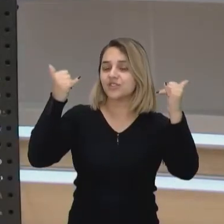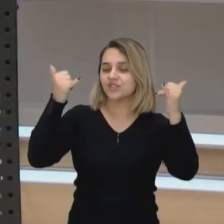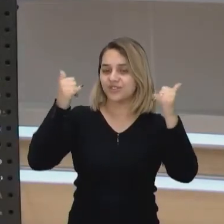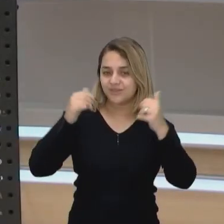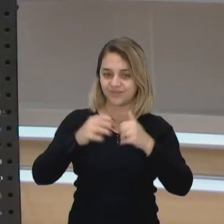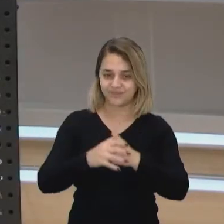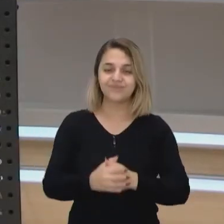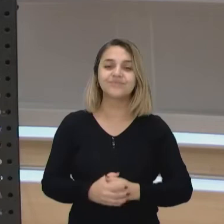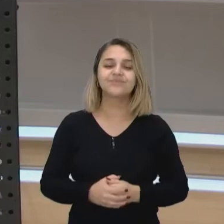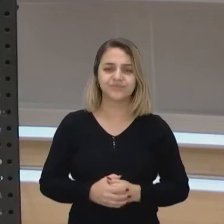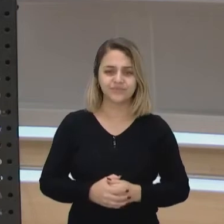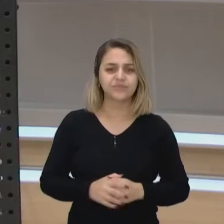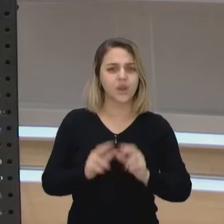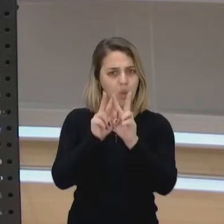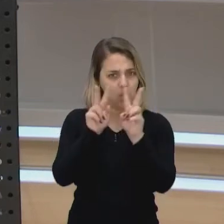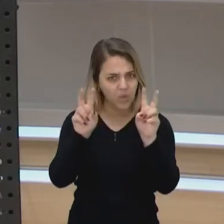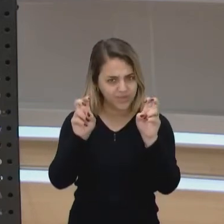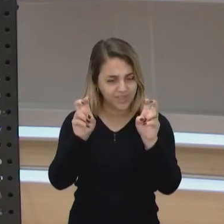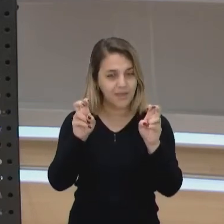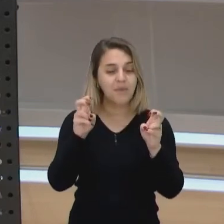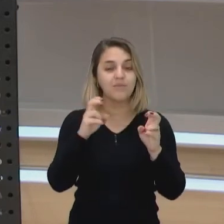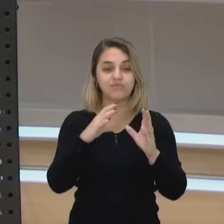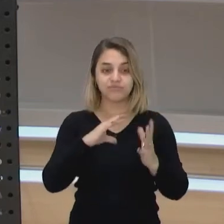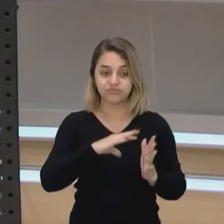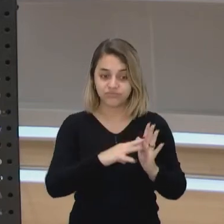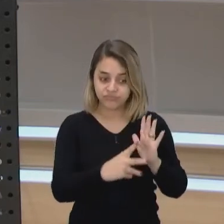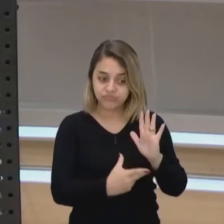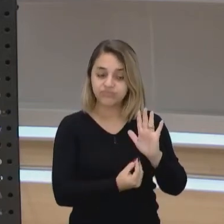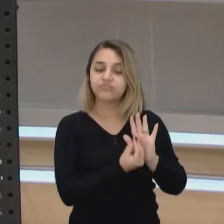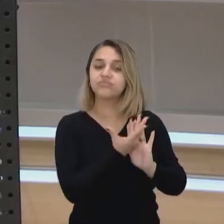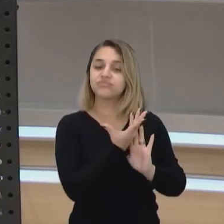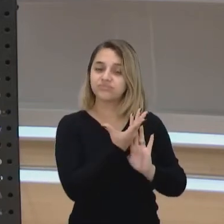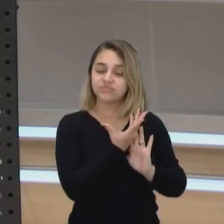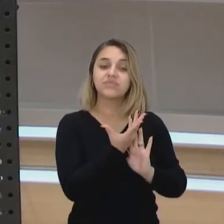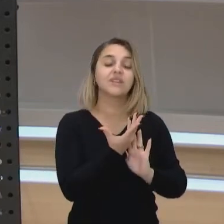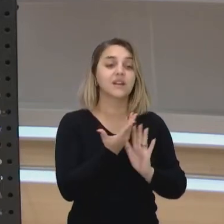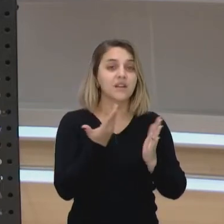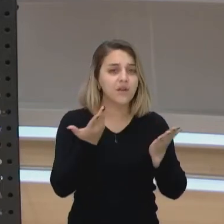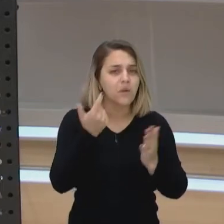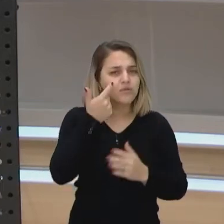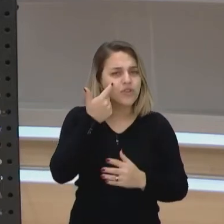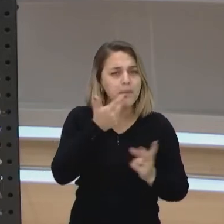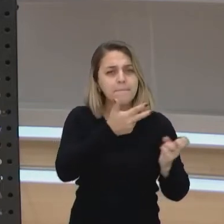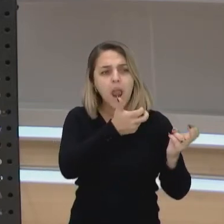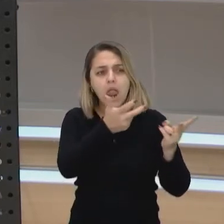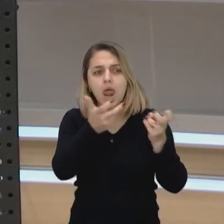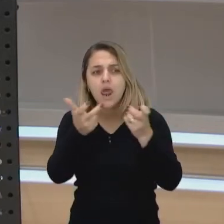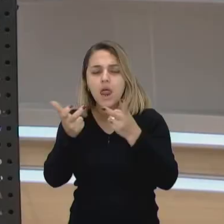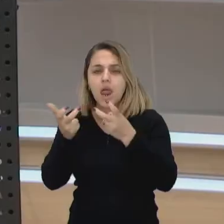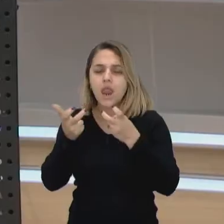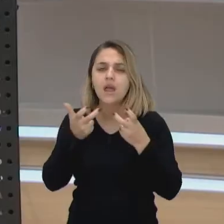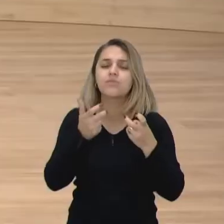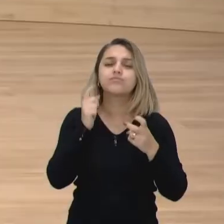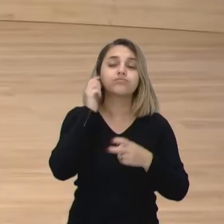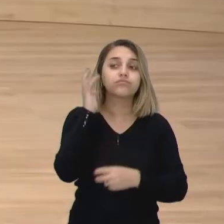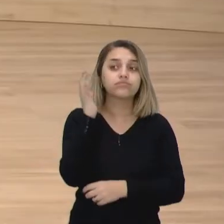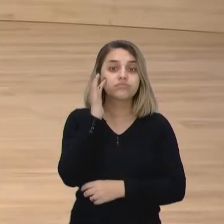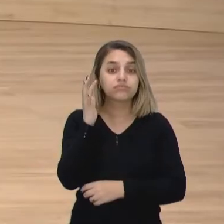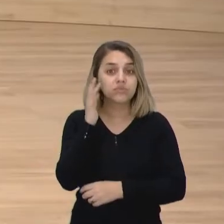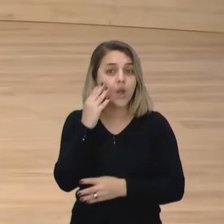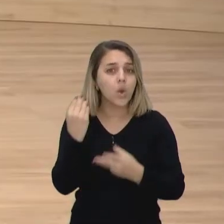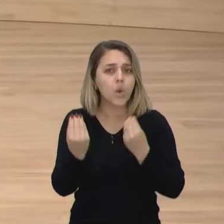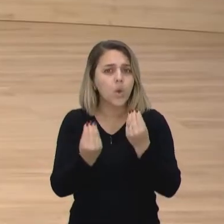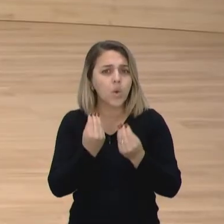A temática de sustentabilidade, hoje, a gente vê muito isso em evidência, o pensamento de